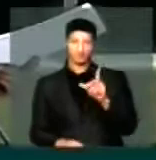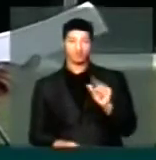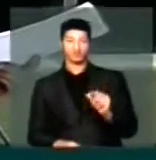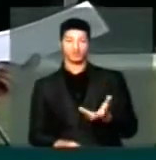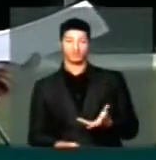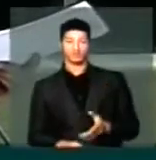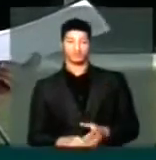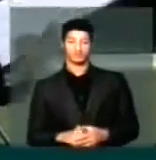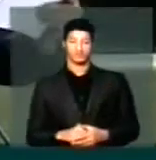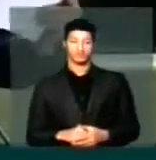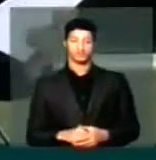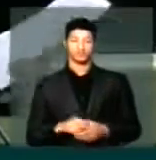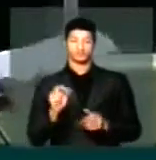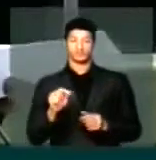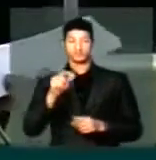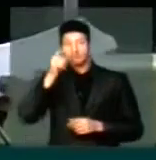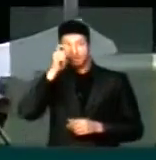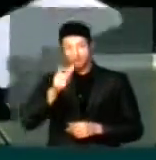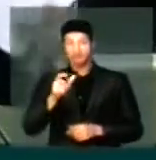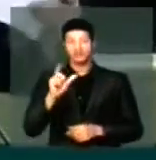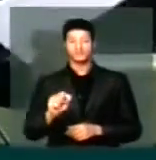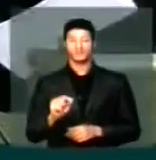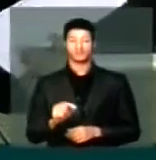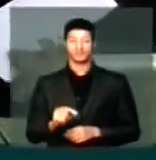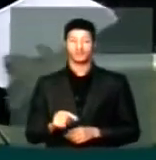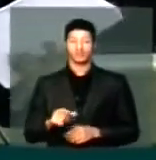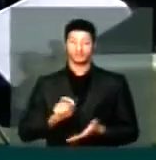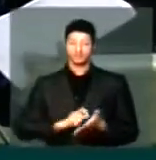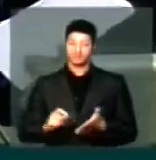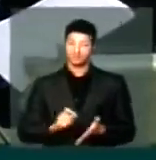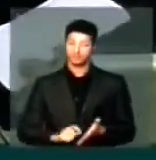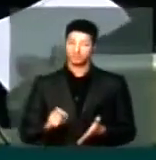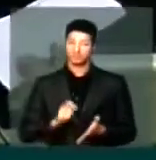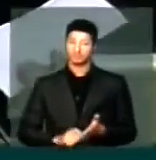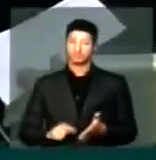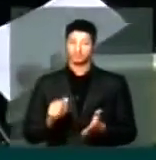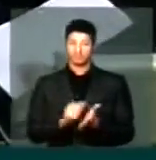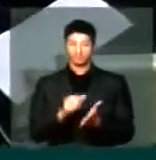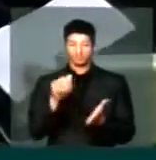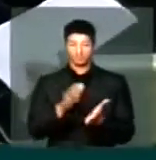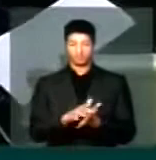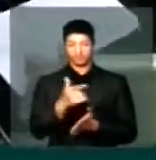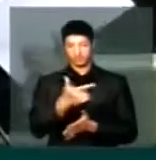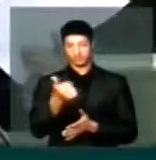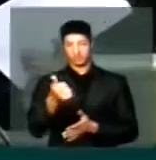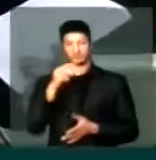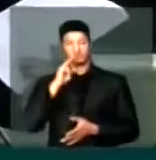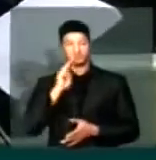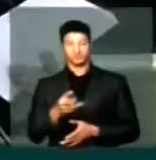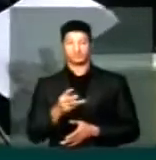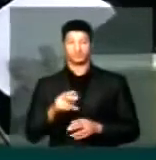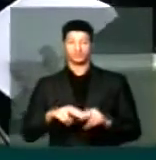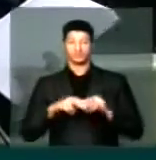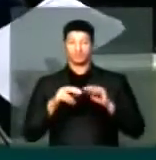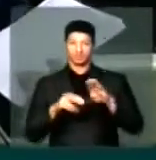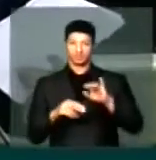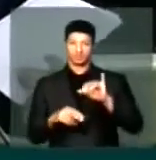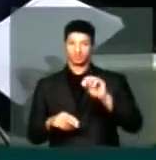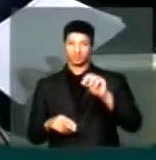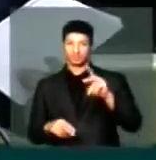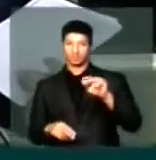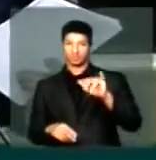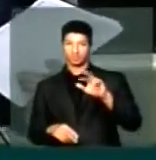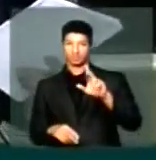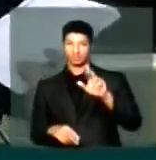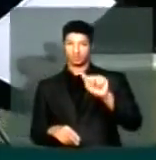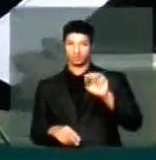isso? Quem está interessado nisso? As naturas que foram multadas em 21 milhões por biopirataria?